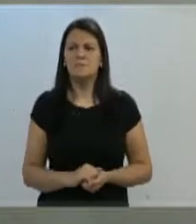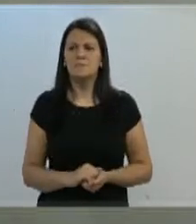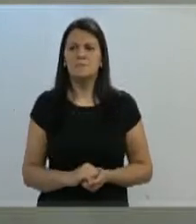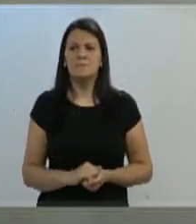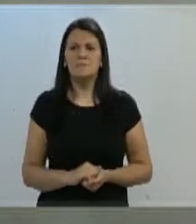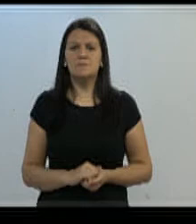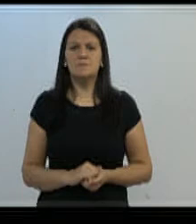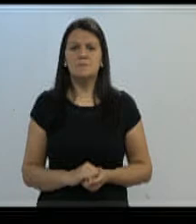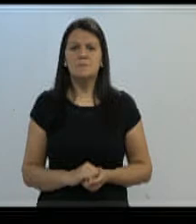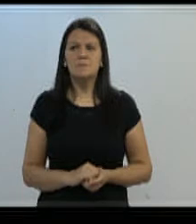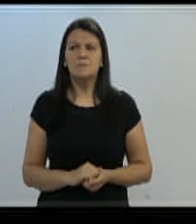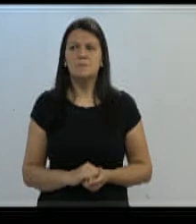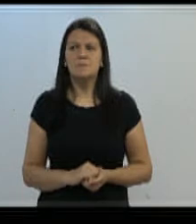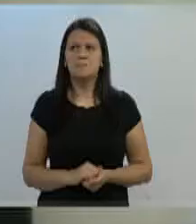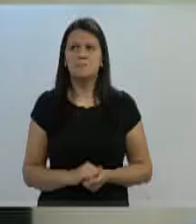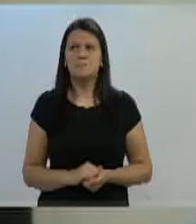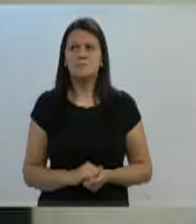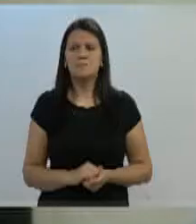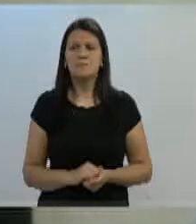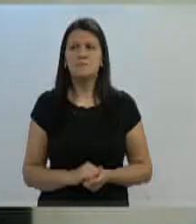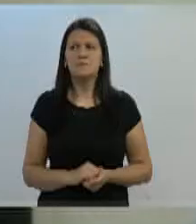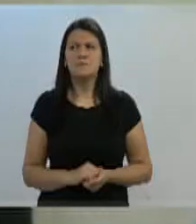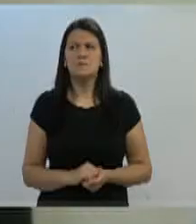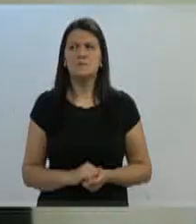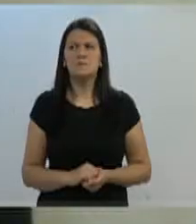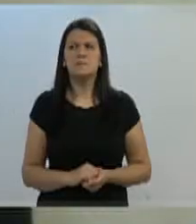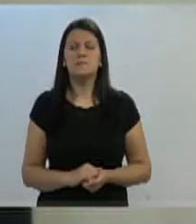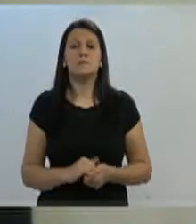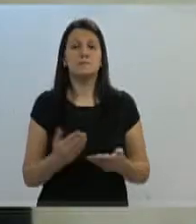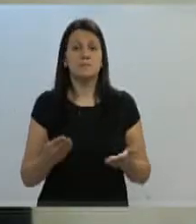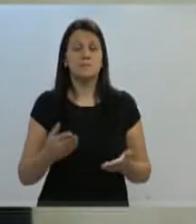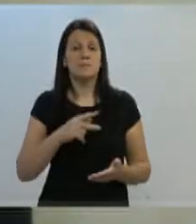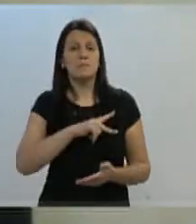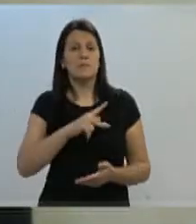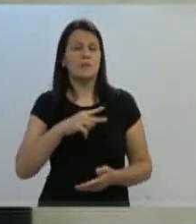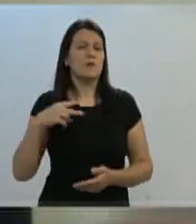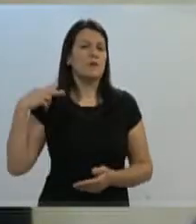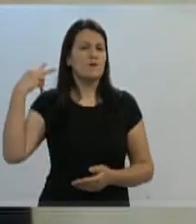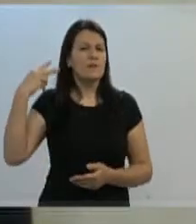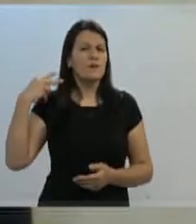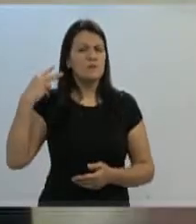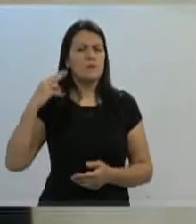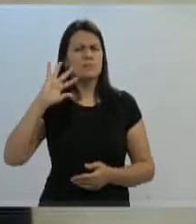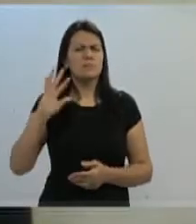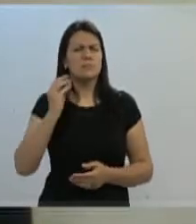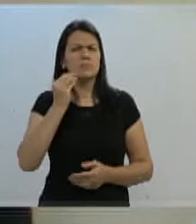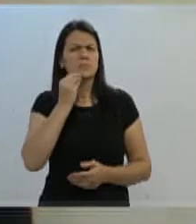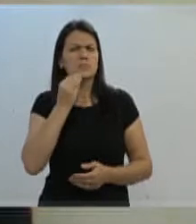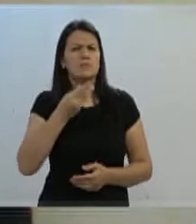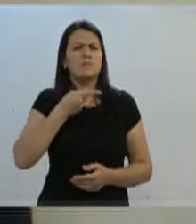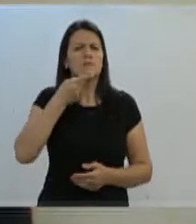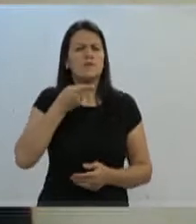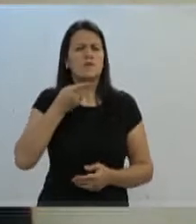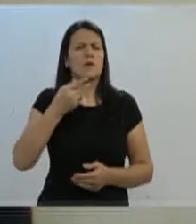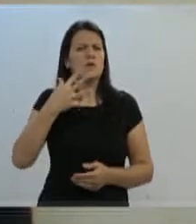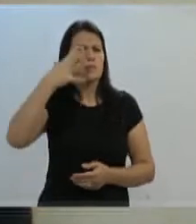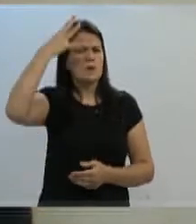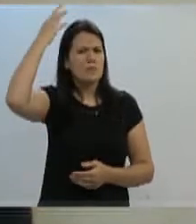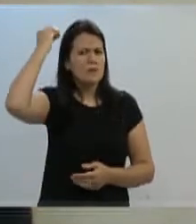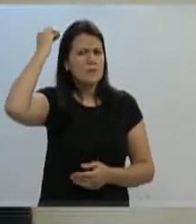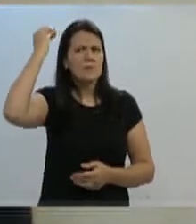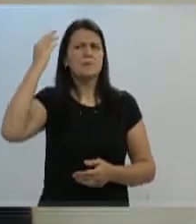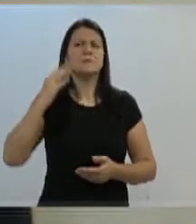Opa, estava muito desligado. Senhor presidente e demais vereadores, eu queria aproveitar a fala do nosso vereador aí,